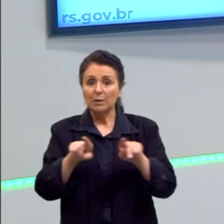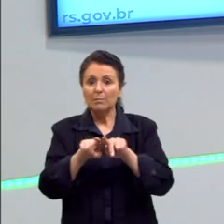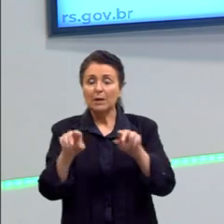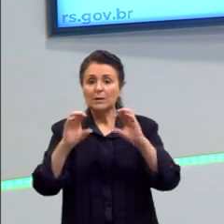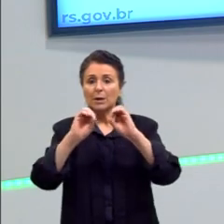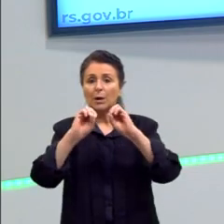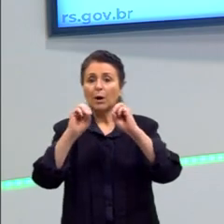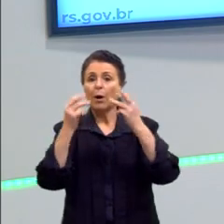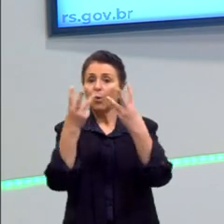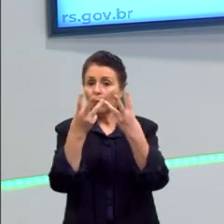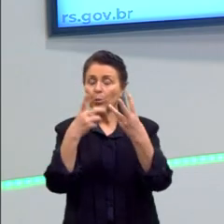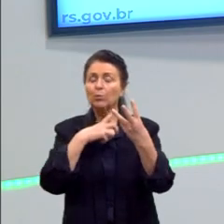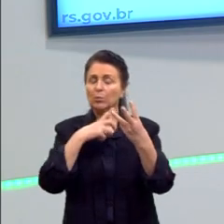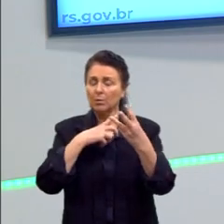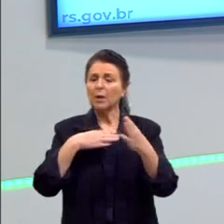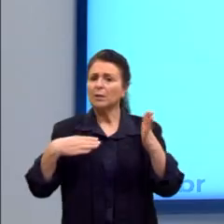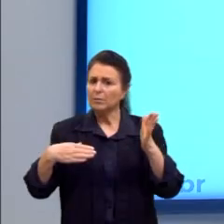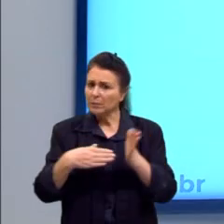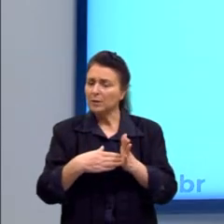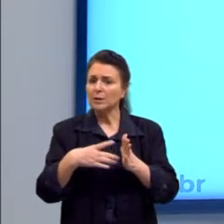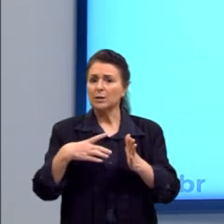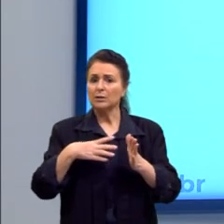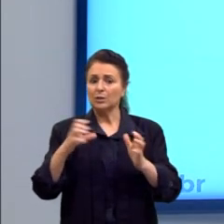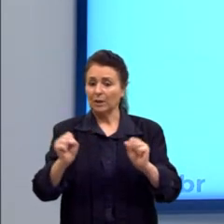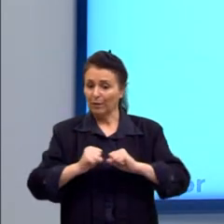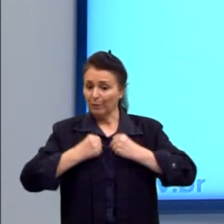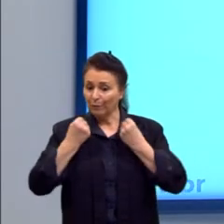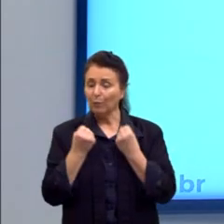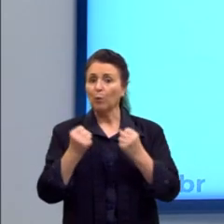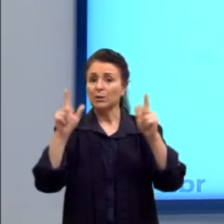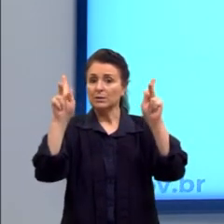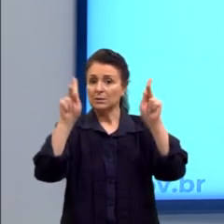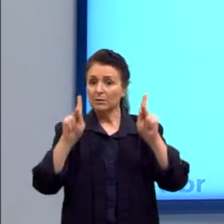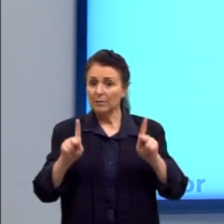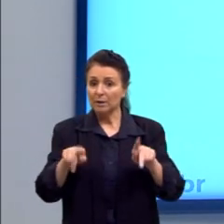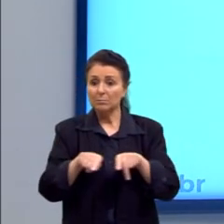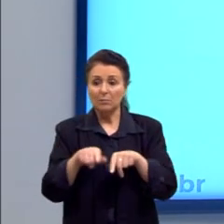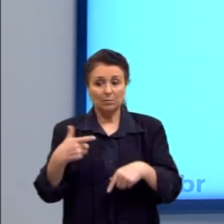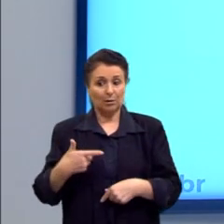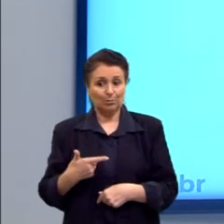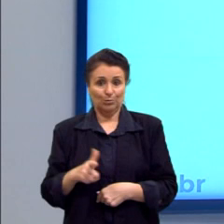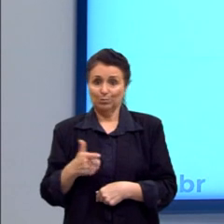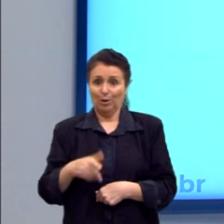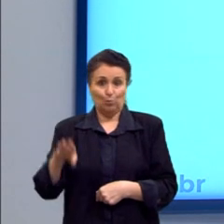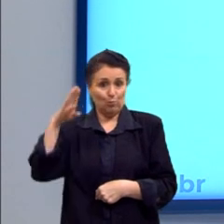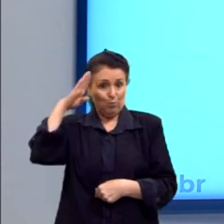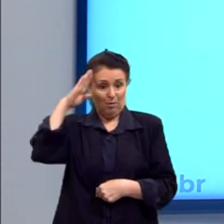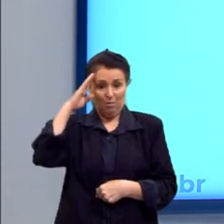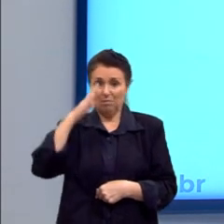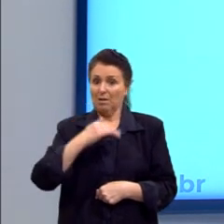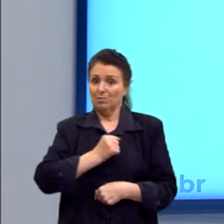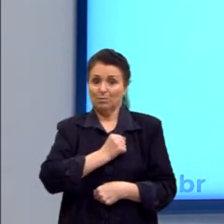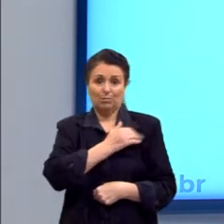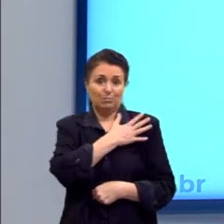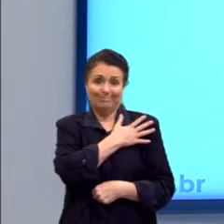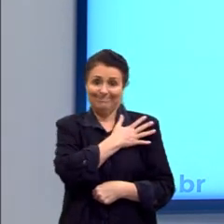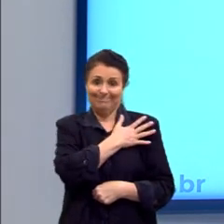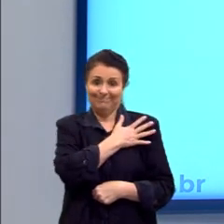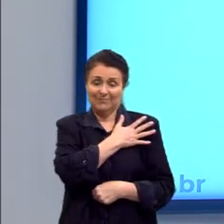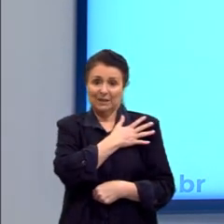também tem as suas limitações, ela tem a sua força de paz, mas não tem um exército tão poderoso como os demais países, né? Ela também,